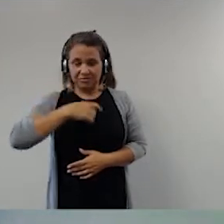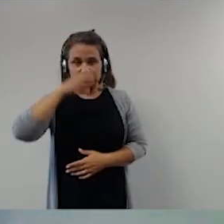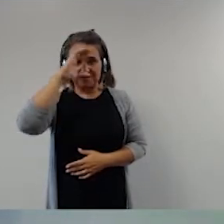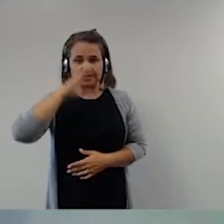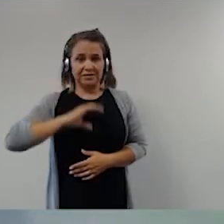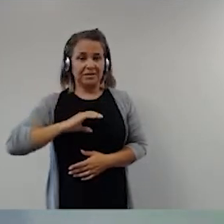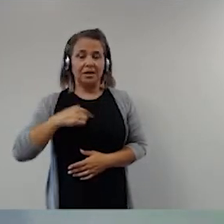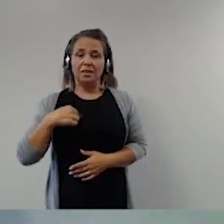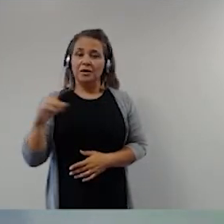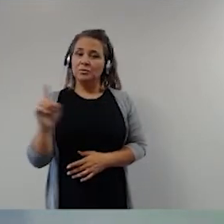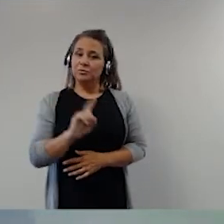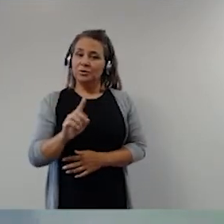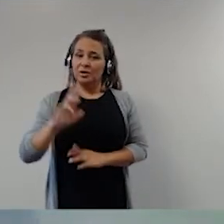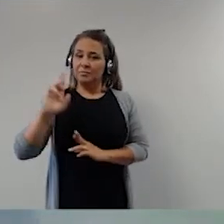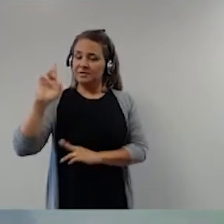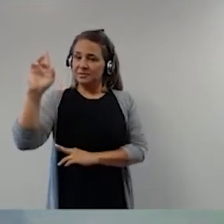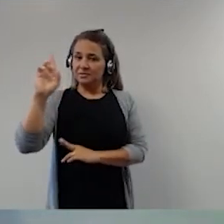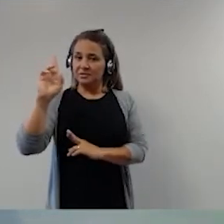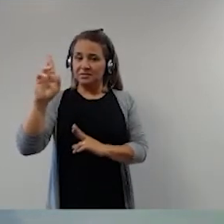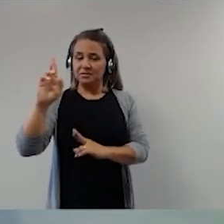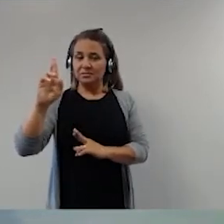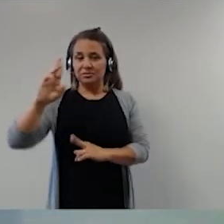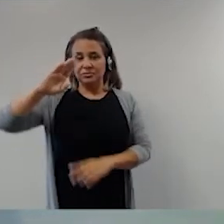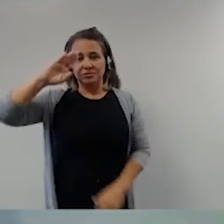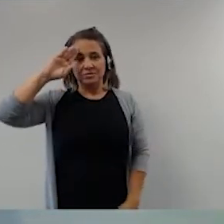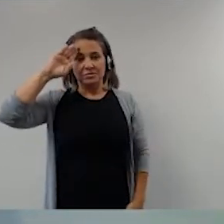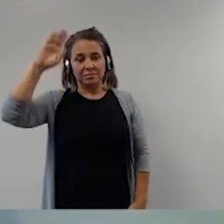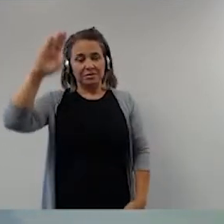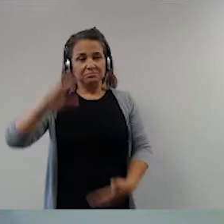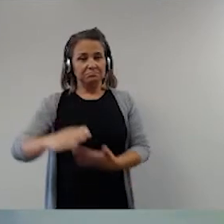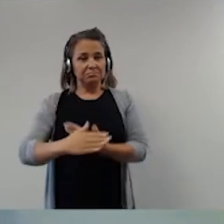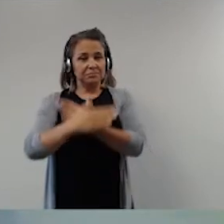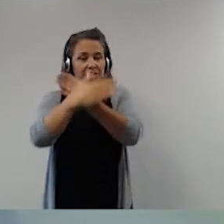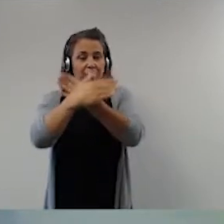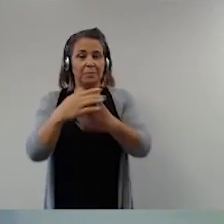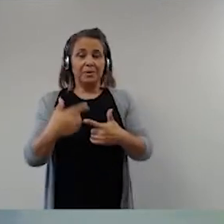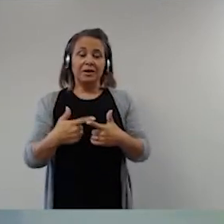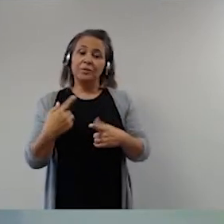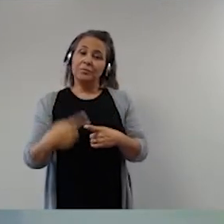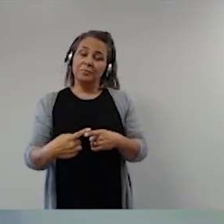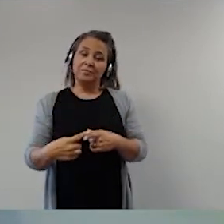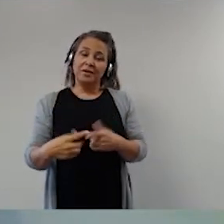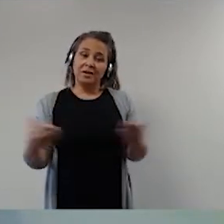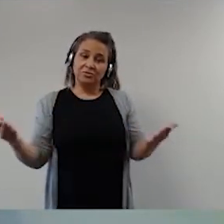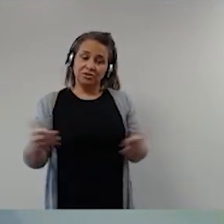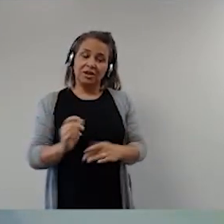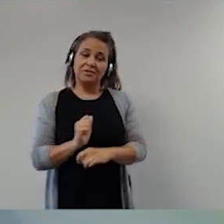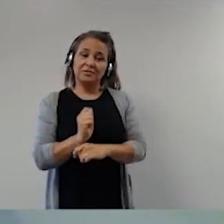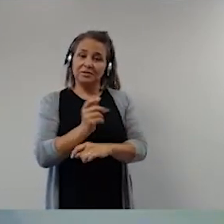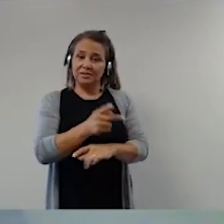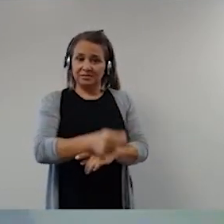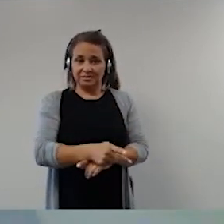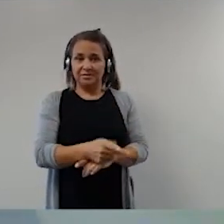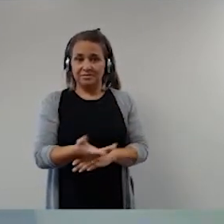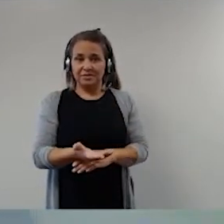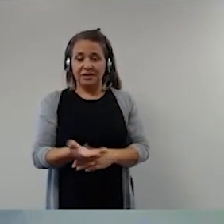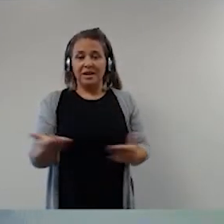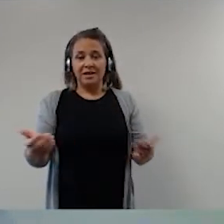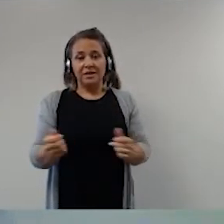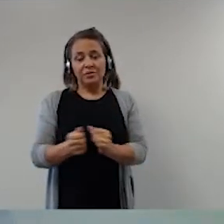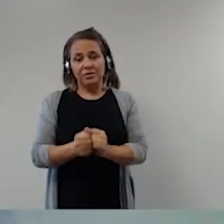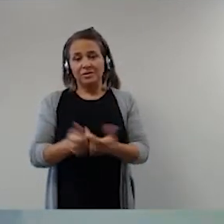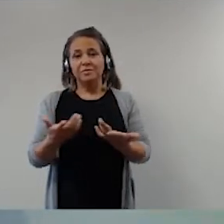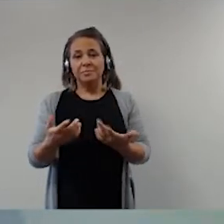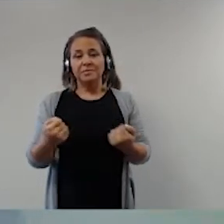não represento aqui as Forças Armadas, porque o pensamento das Forças Armadas, porque eu sou da reserva, e as Forças Armadas são representadas pelo ministro da